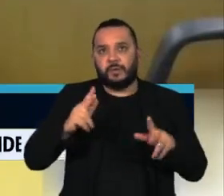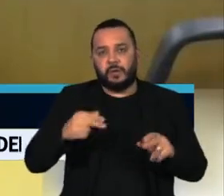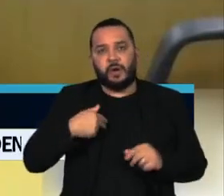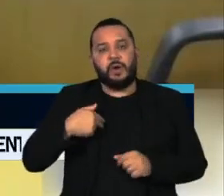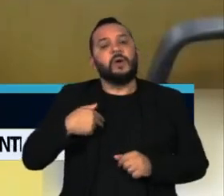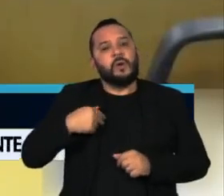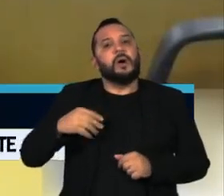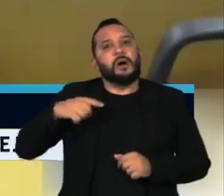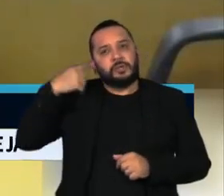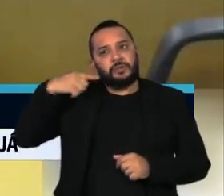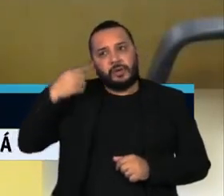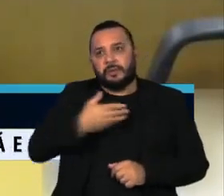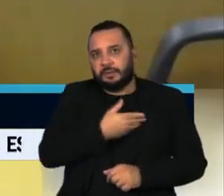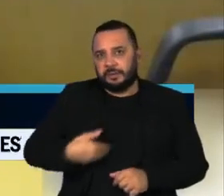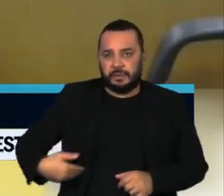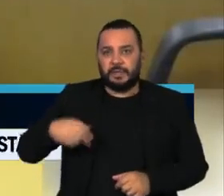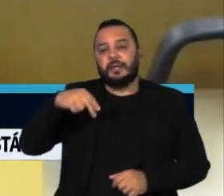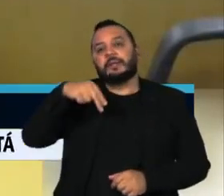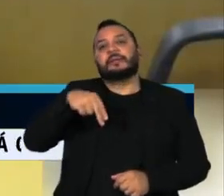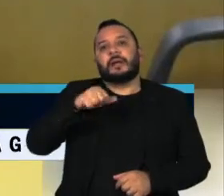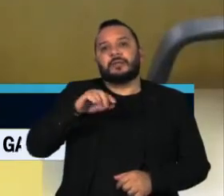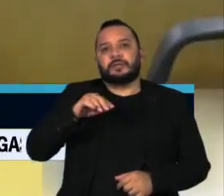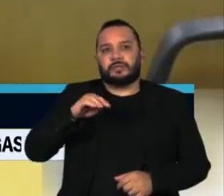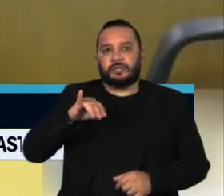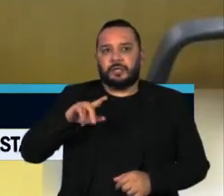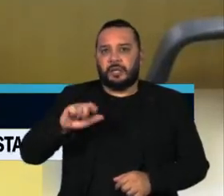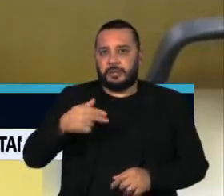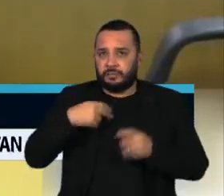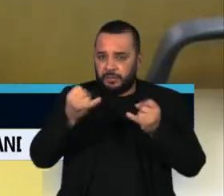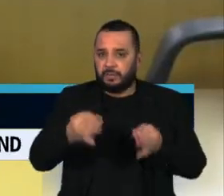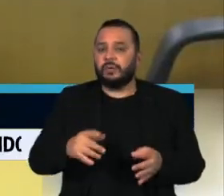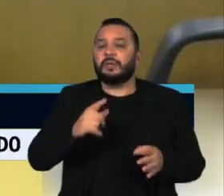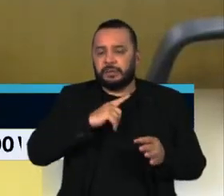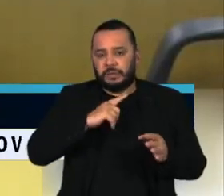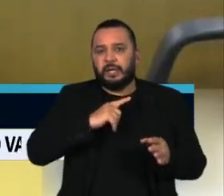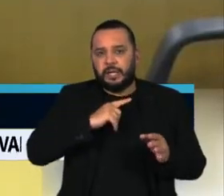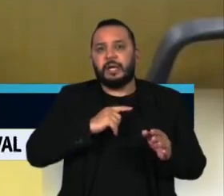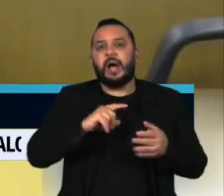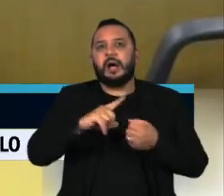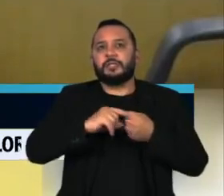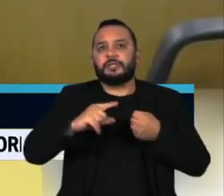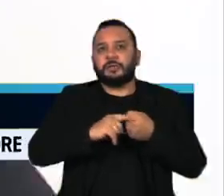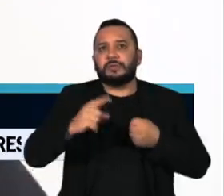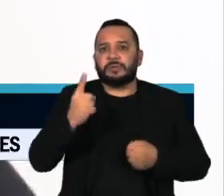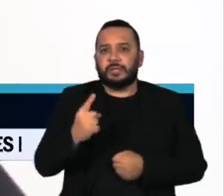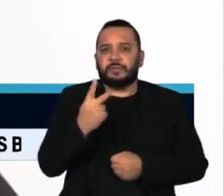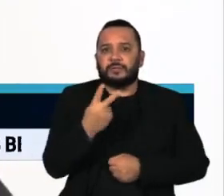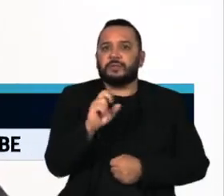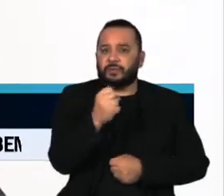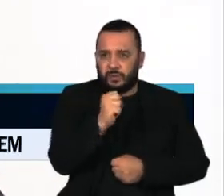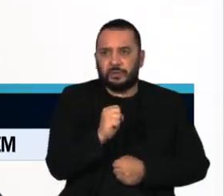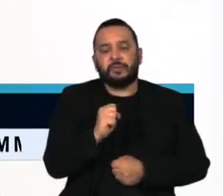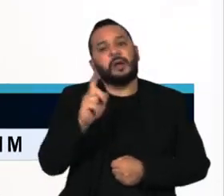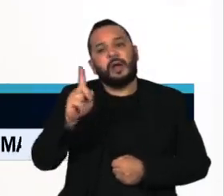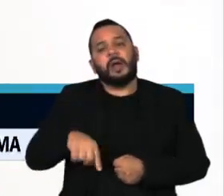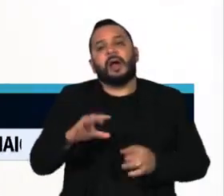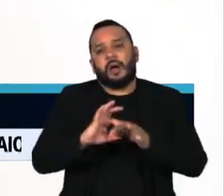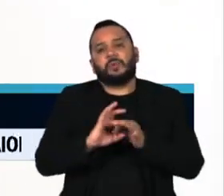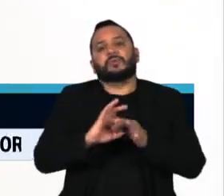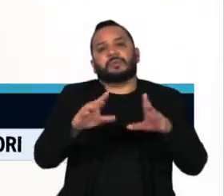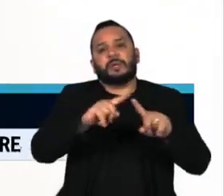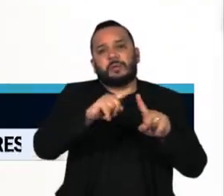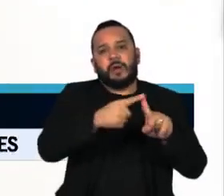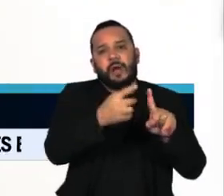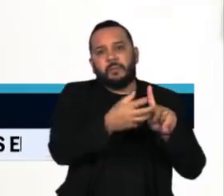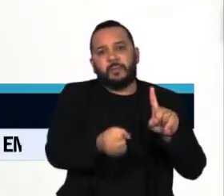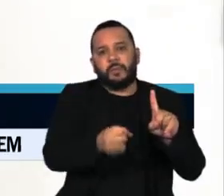pública Nálida Coelho Montes reforçam, está no Código Penal, artigo 128, é autorizado o aborto em